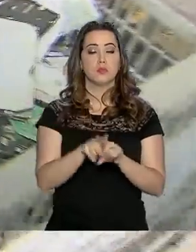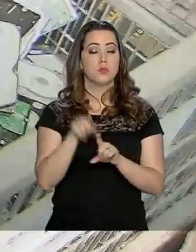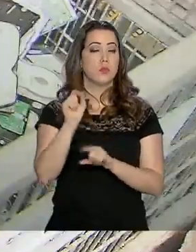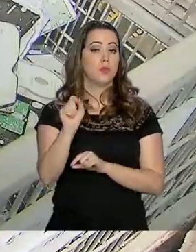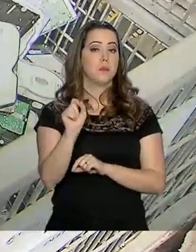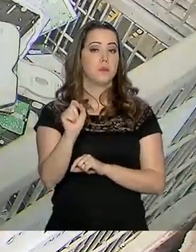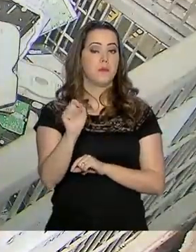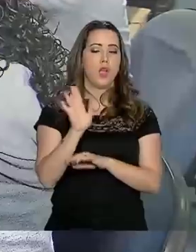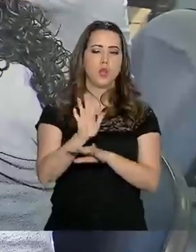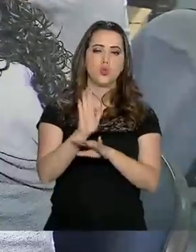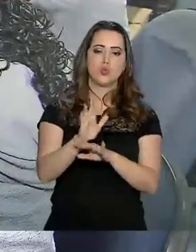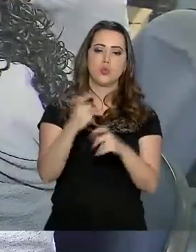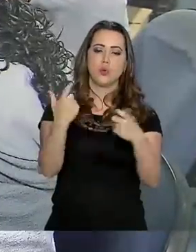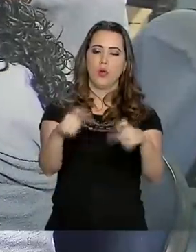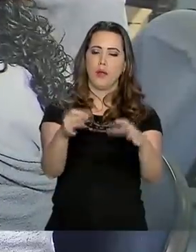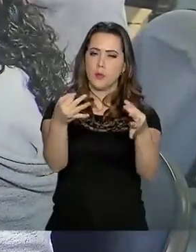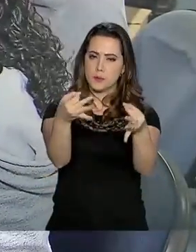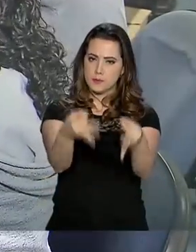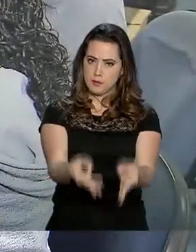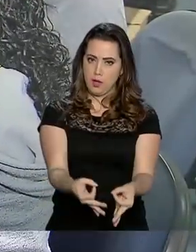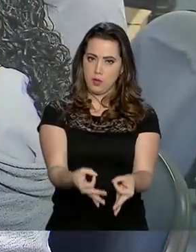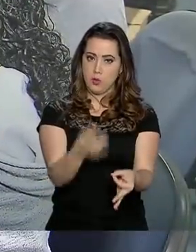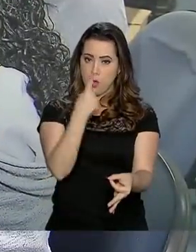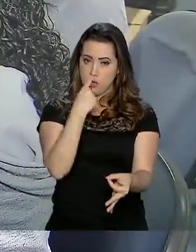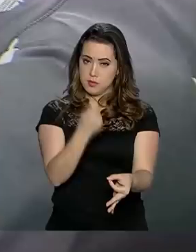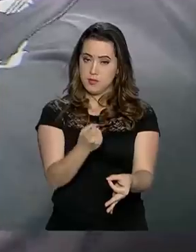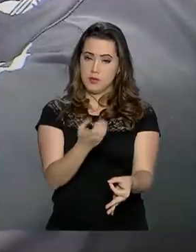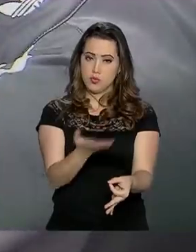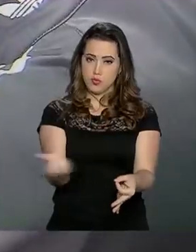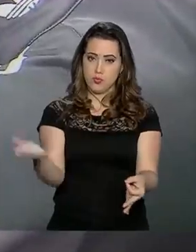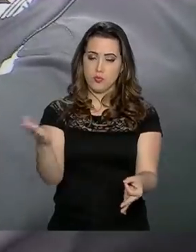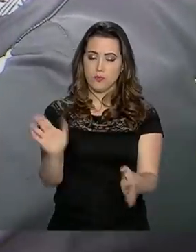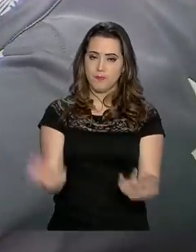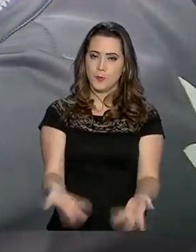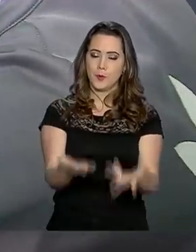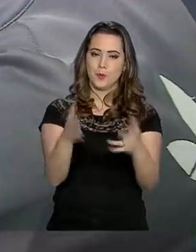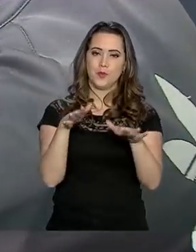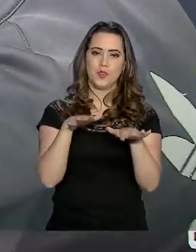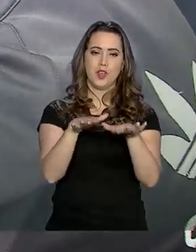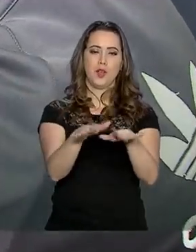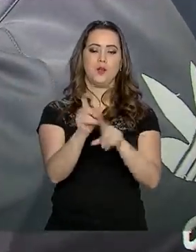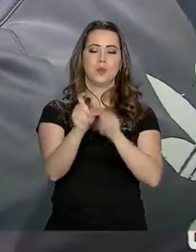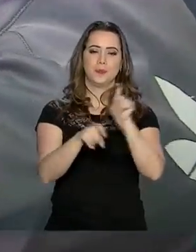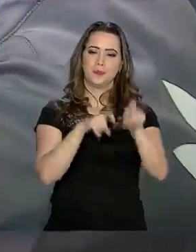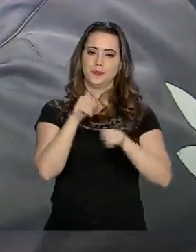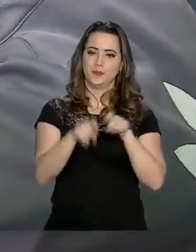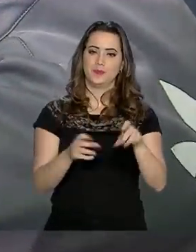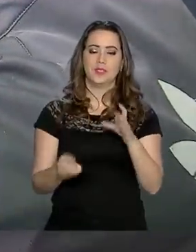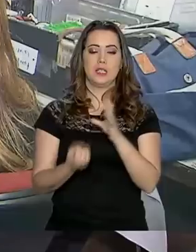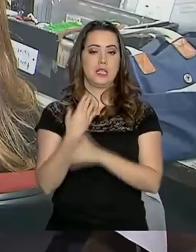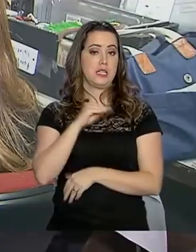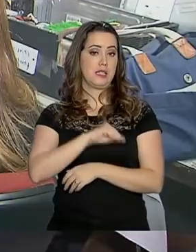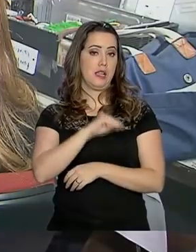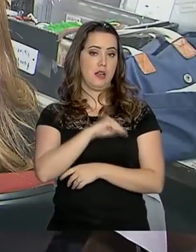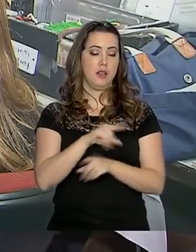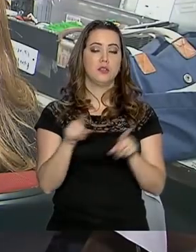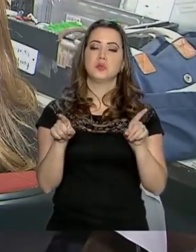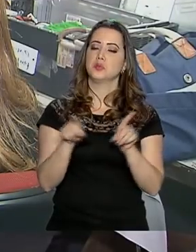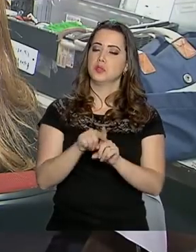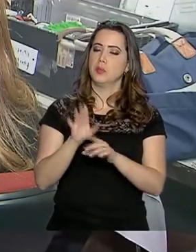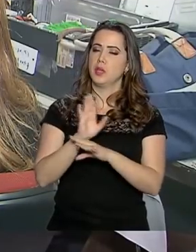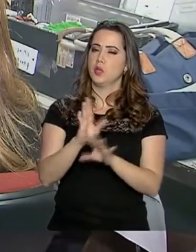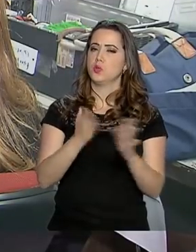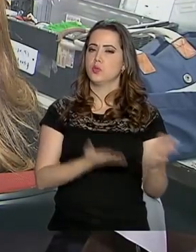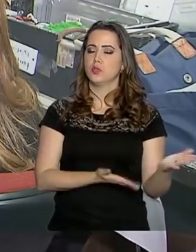Eles ajudam a dar um destino correto a esse lixo, promover a inclusão digital, gerar renda e ainda